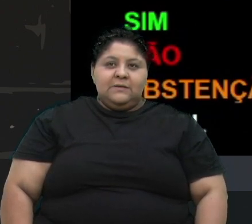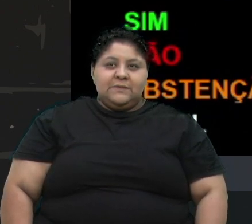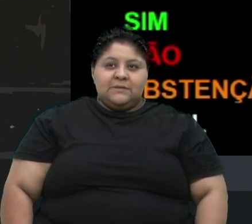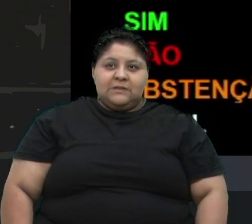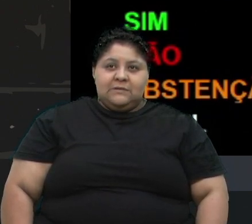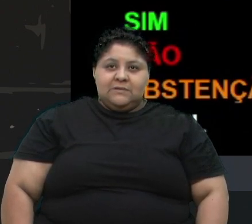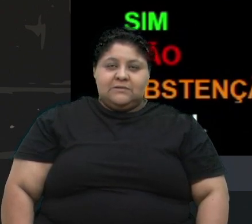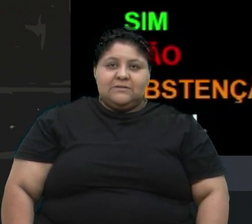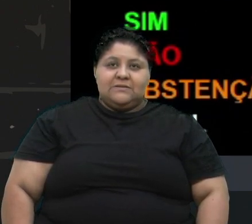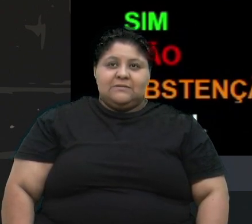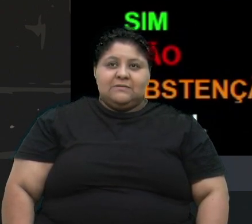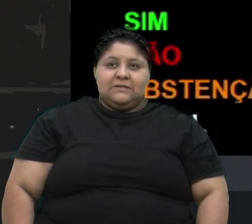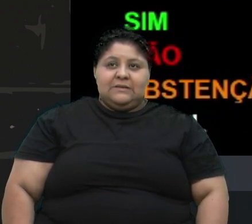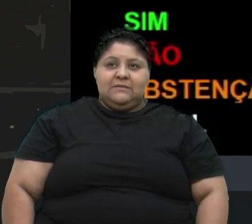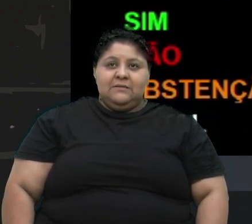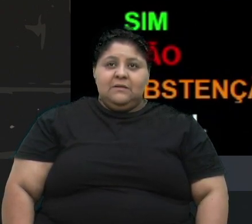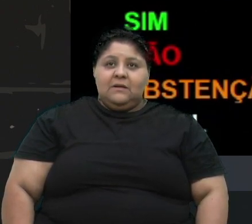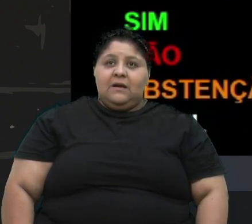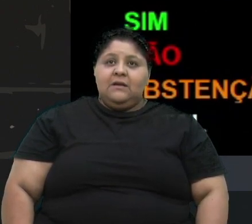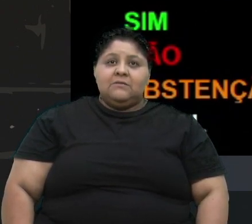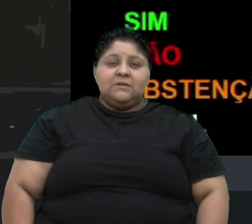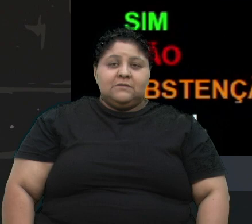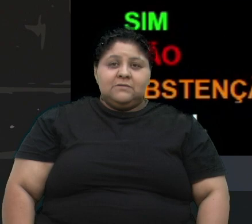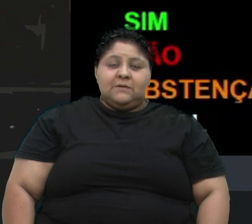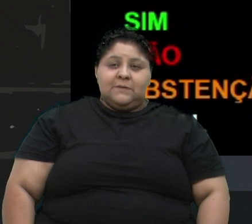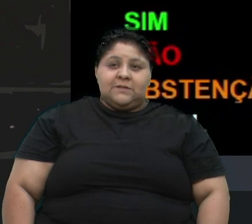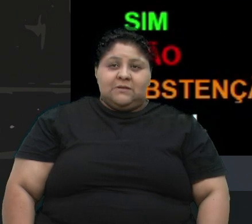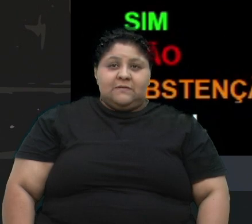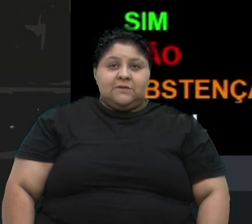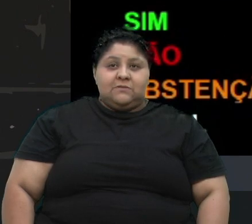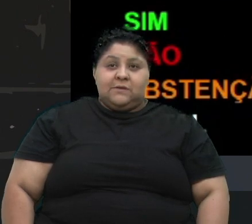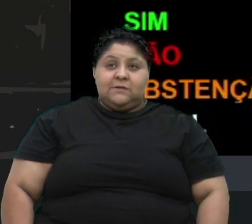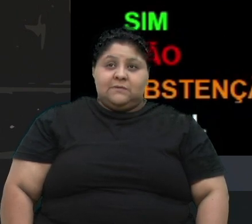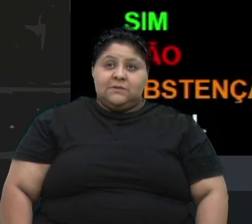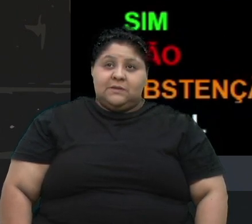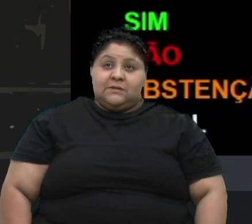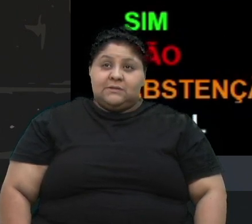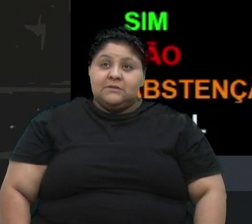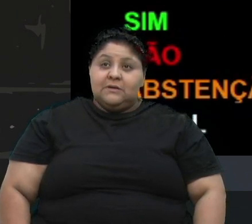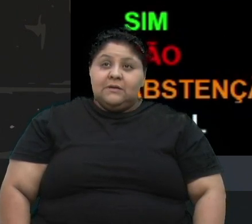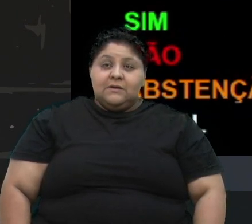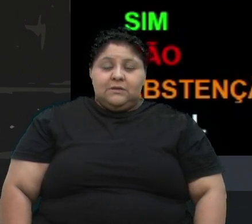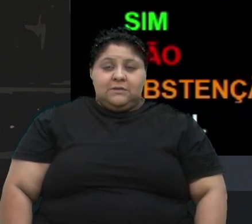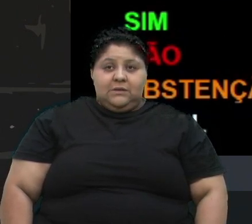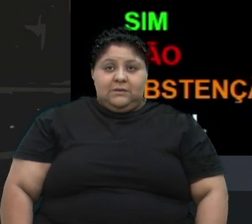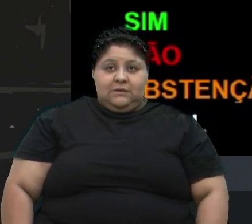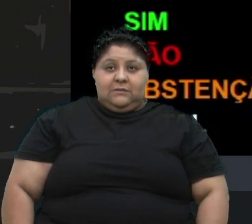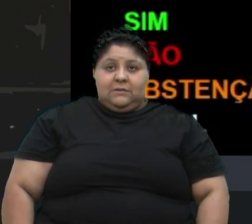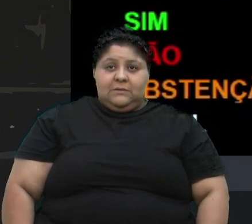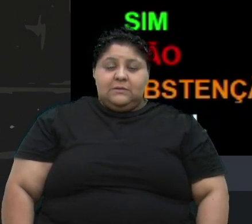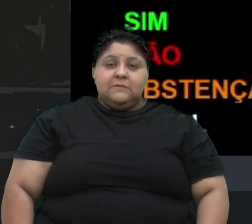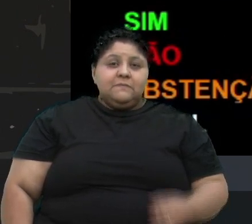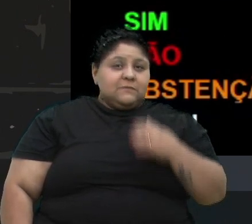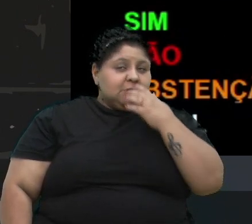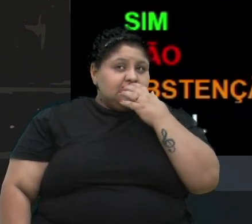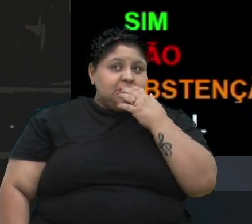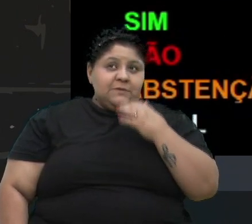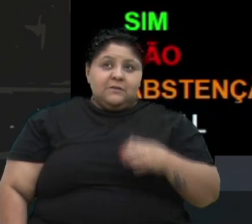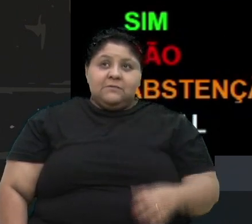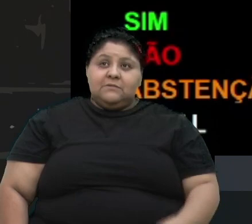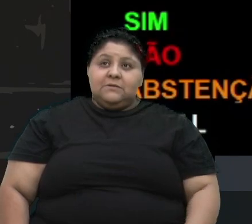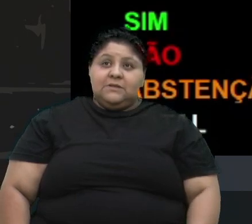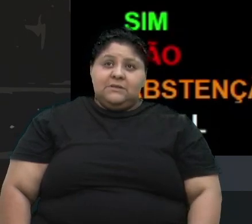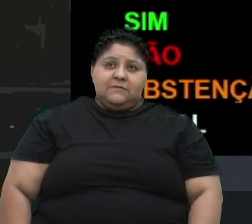Rafael Bueno, como vota? Votou sim. Favorável, presidente. Velocino Ex vota sim.